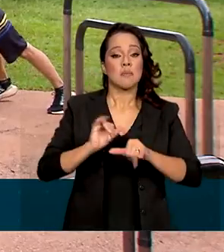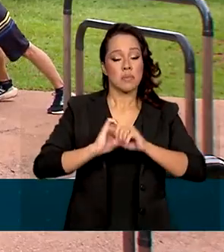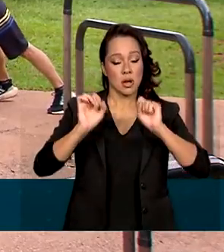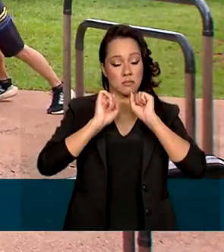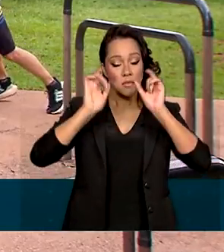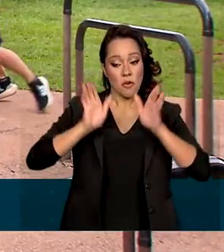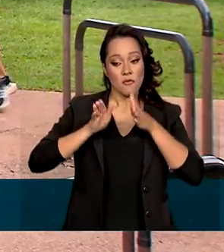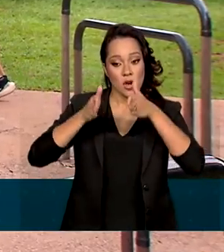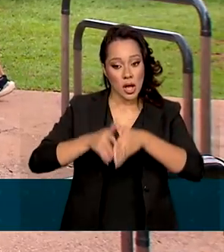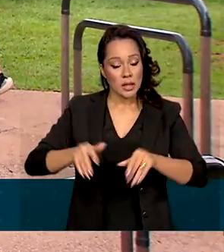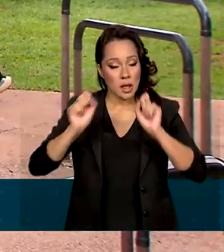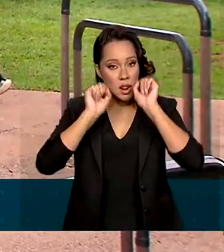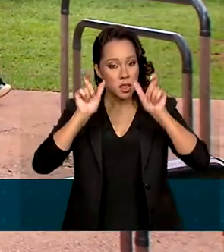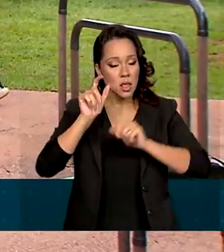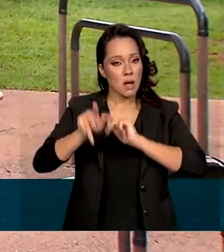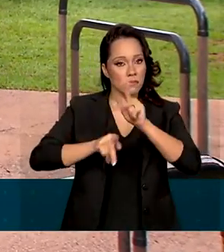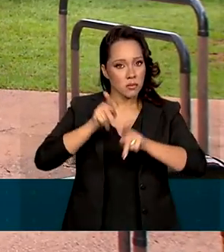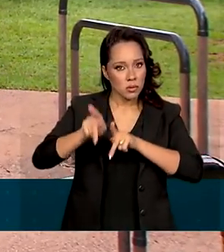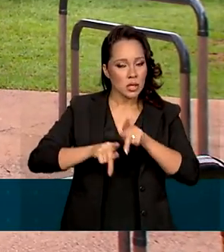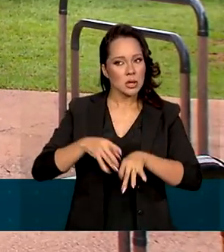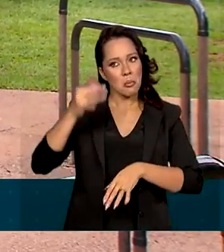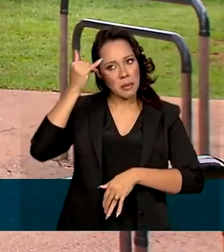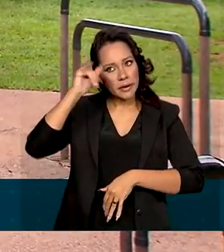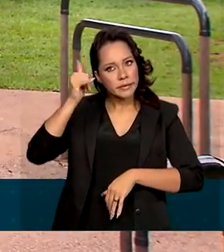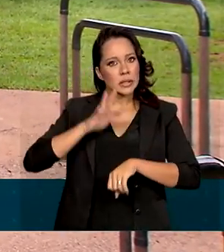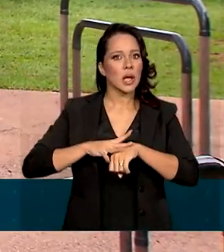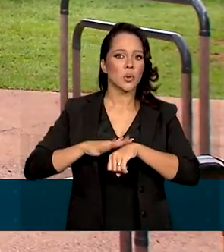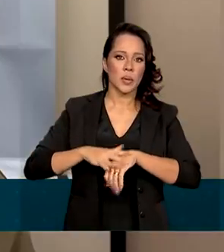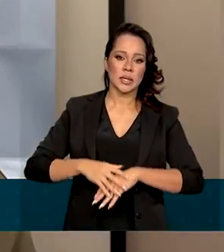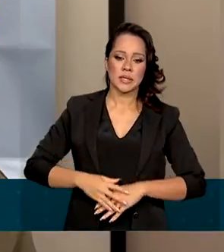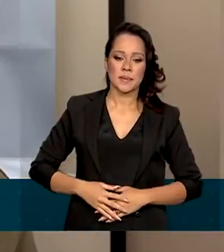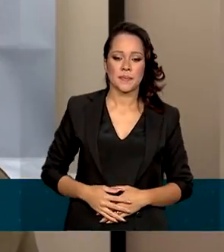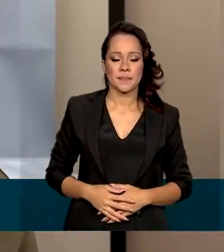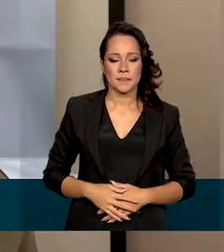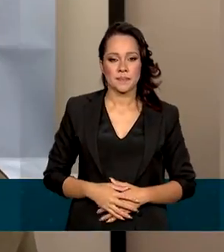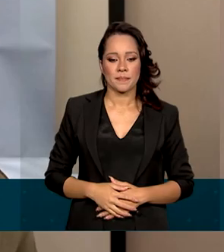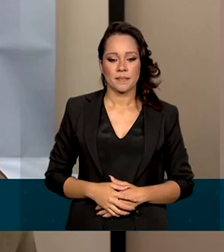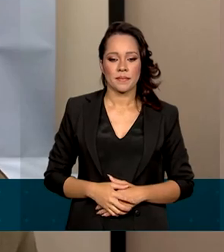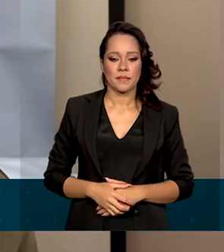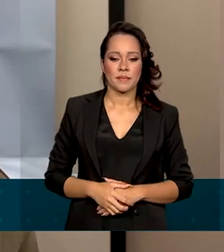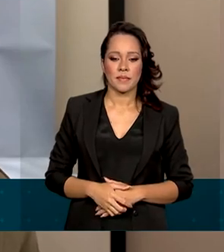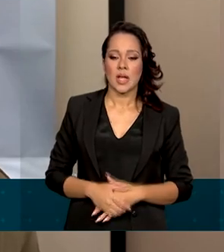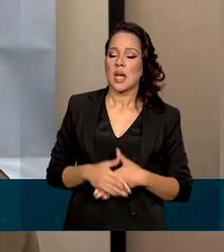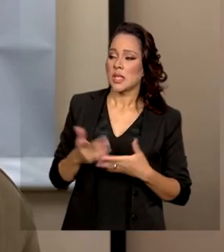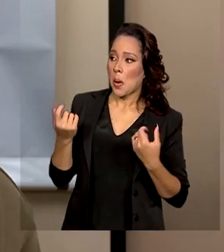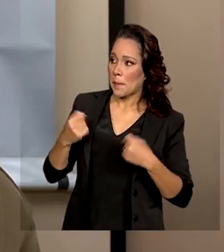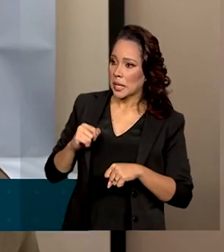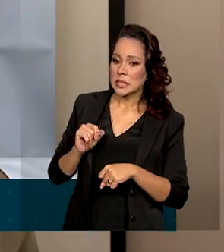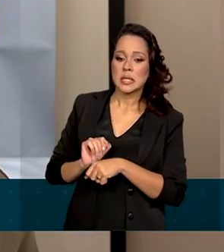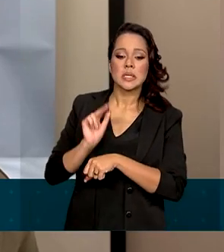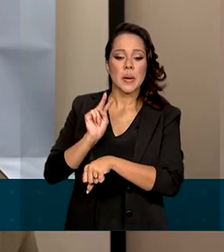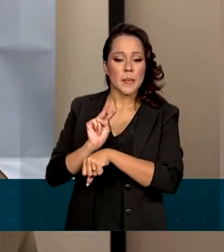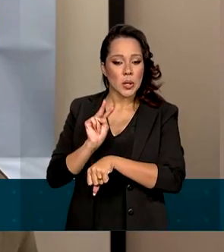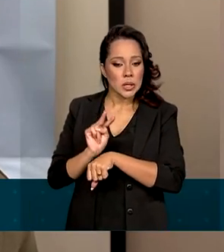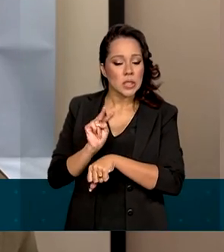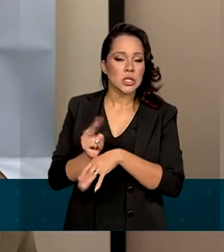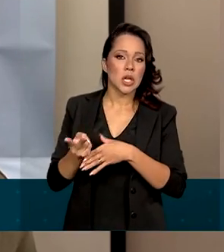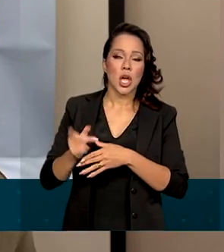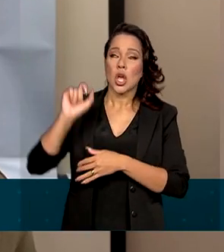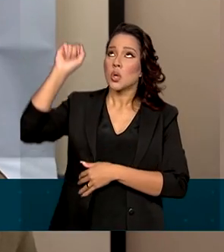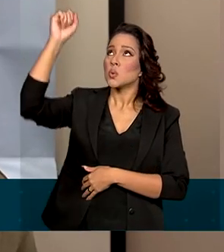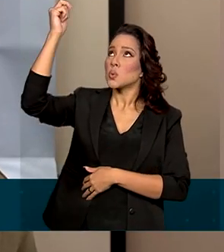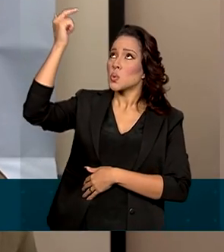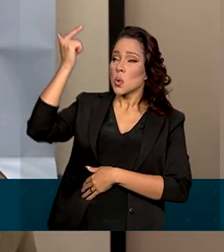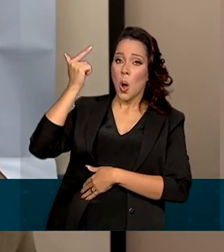dedicada a alertar a população para a prevenção da doença. O indivíduo deve se proteger dos raios